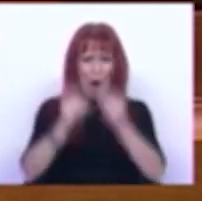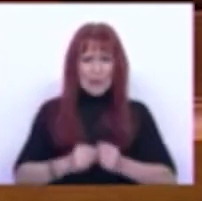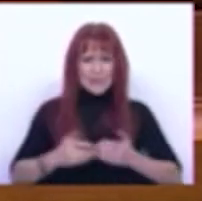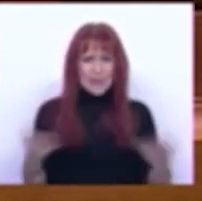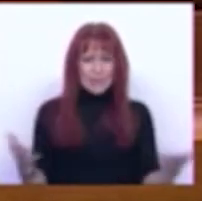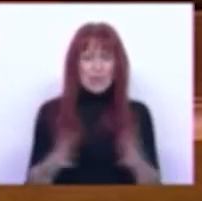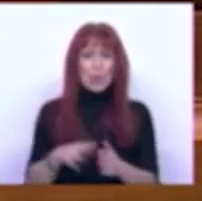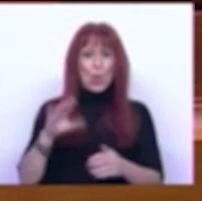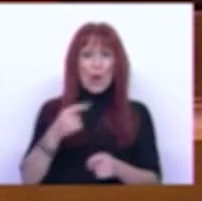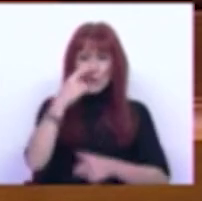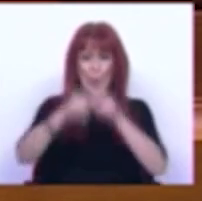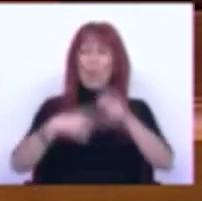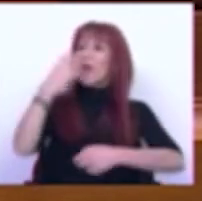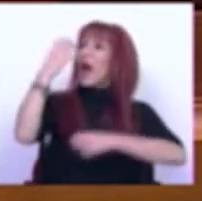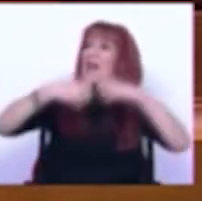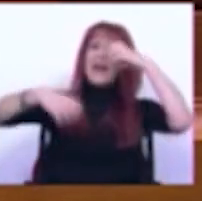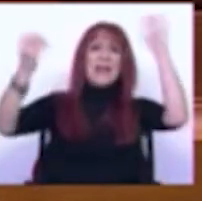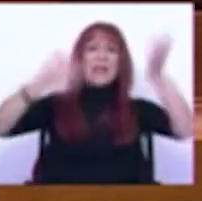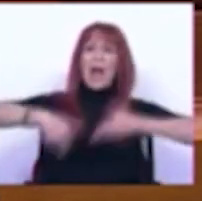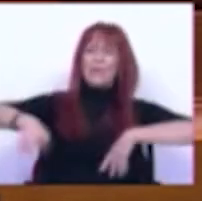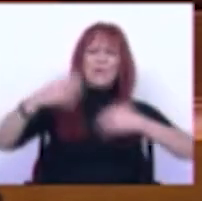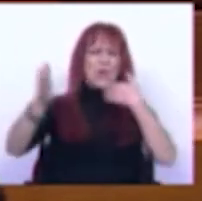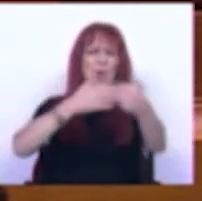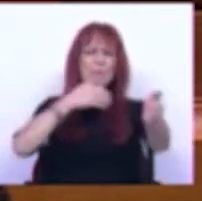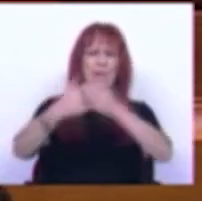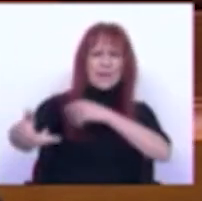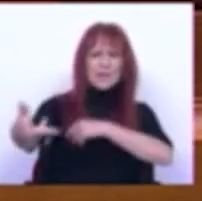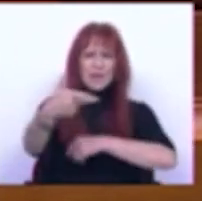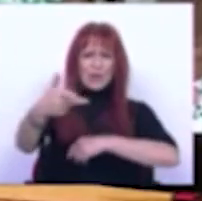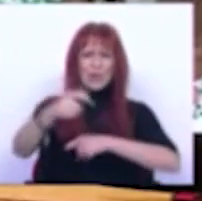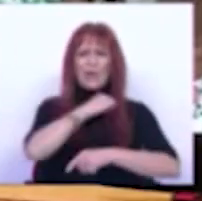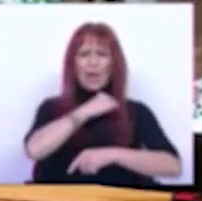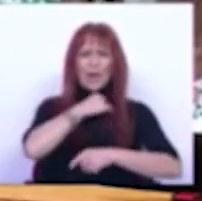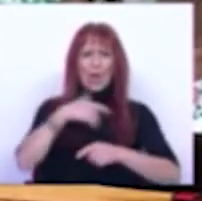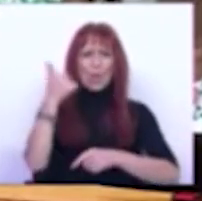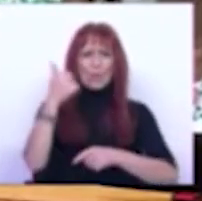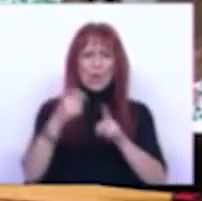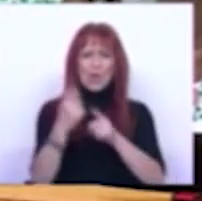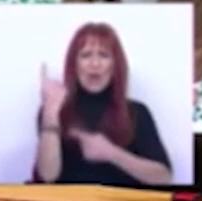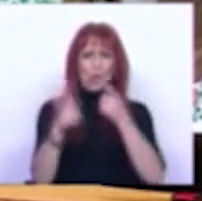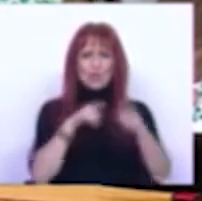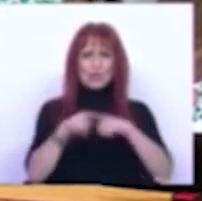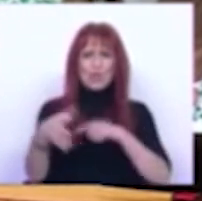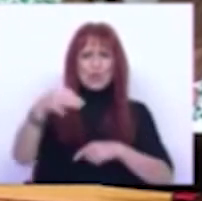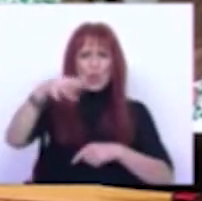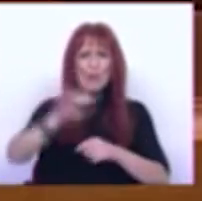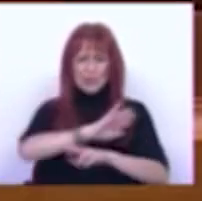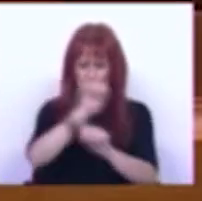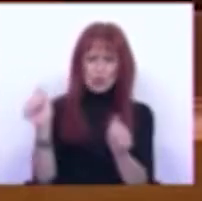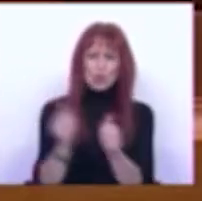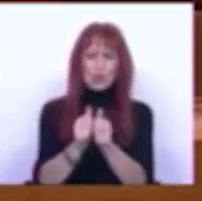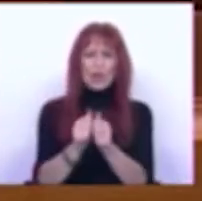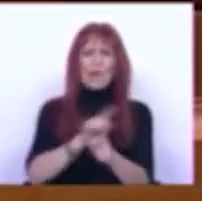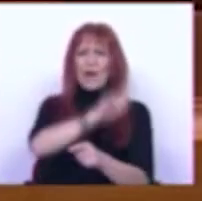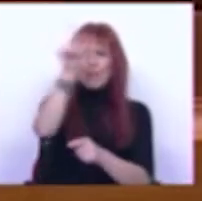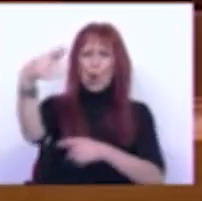Quando o povo gritava na rua que se lixa troika Quando o Bloco e alguns deputados do PS se juntavam